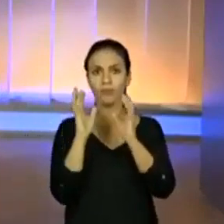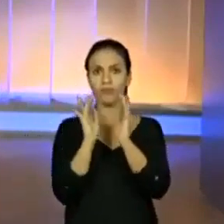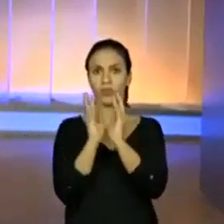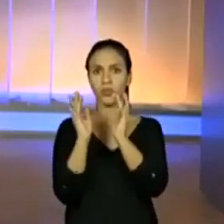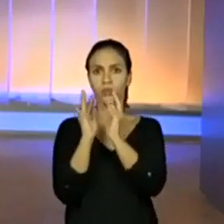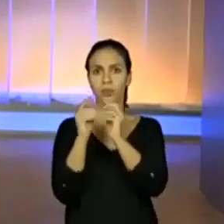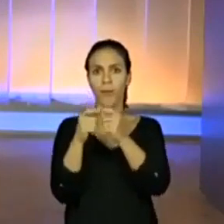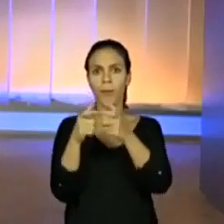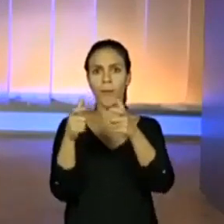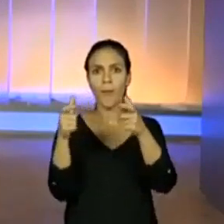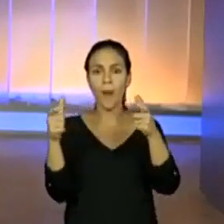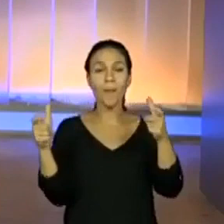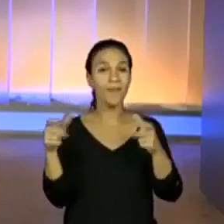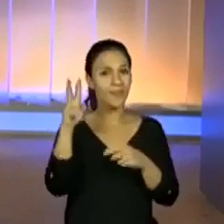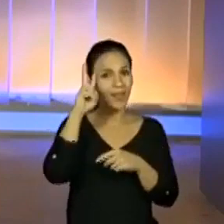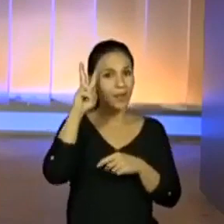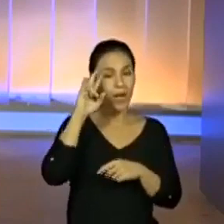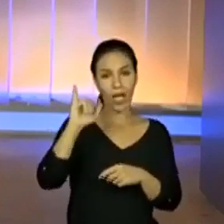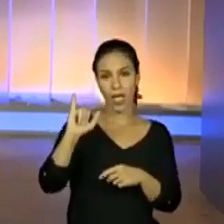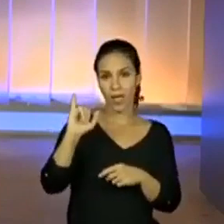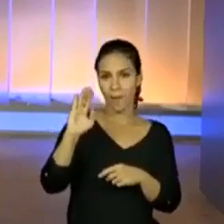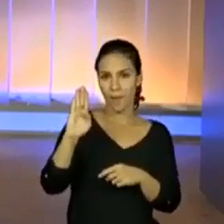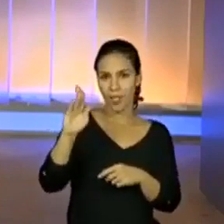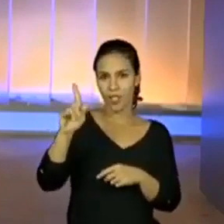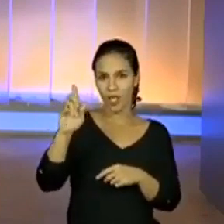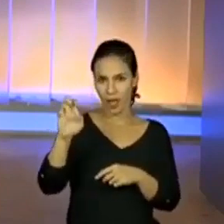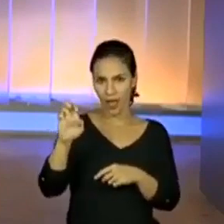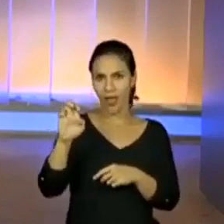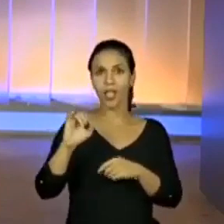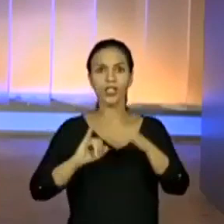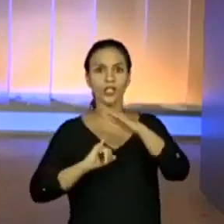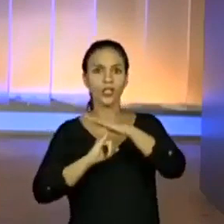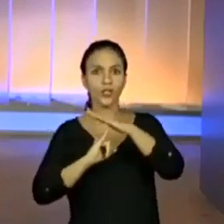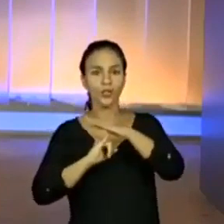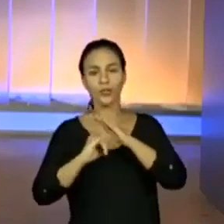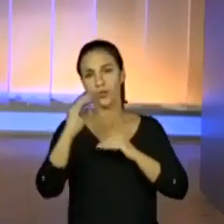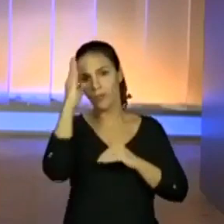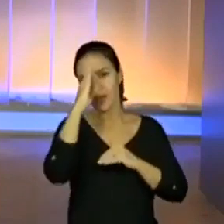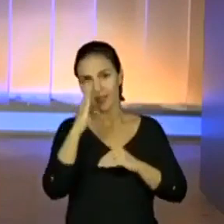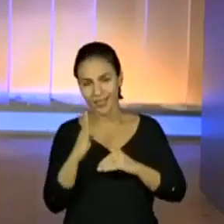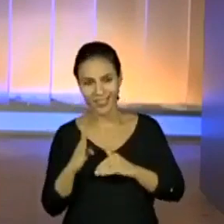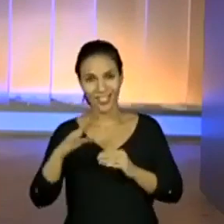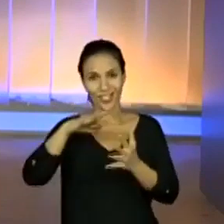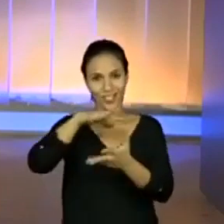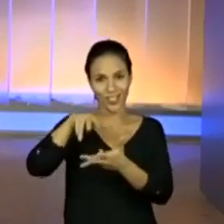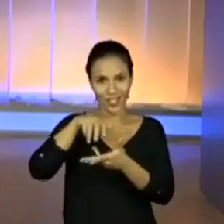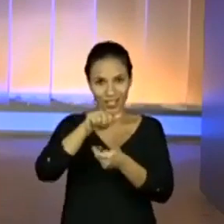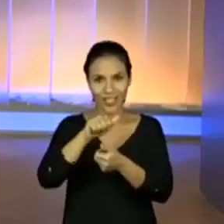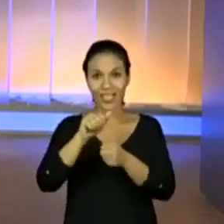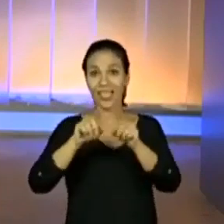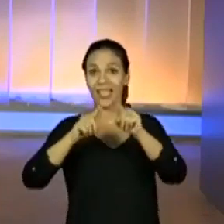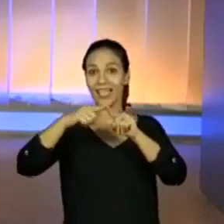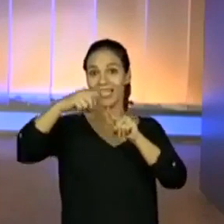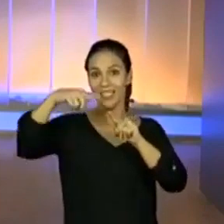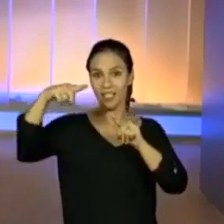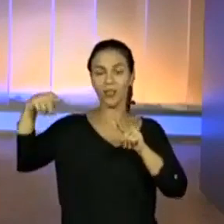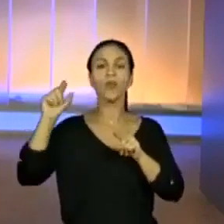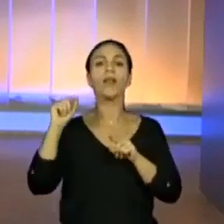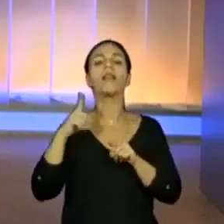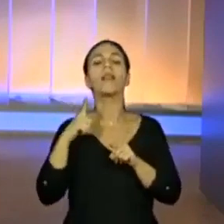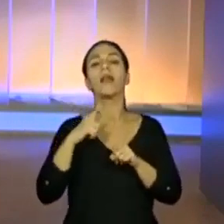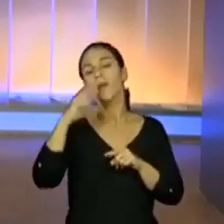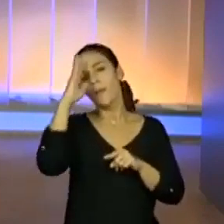segundo o IBGE, Instituto Brasileiro de Geografia e Estatística, é dividido em brancos, pretos, pardos,